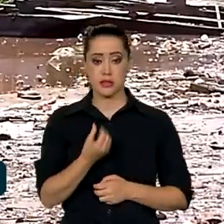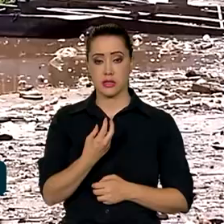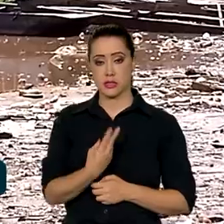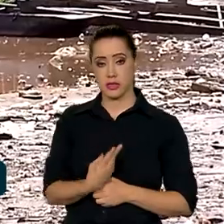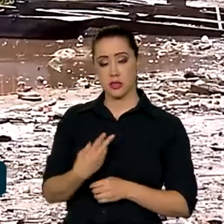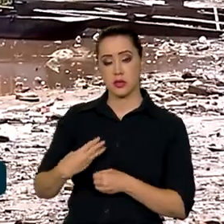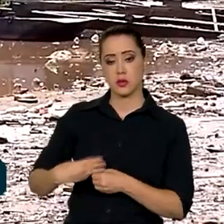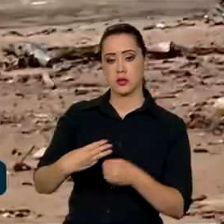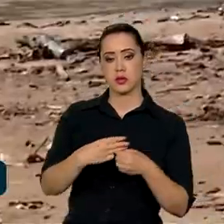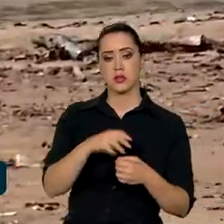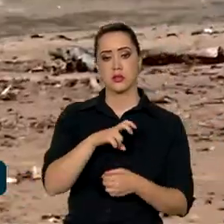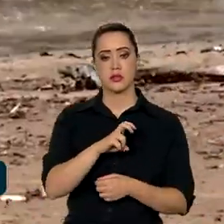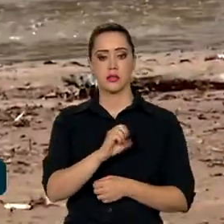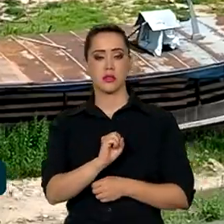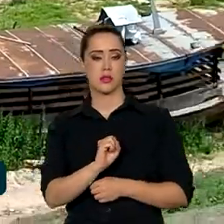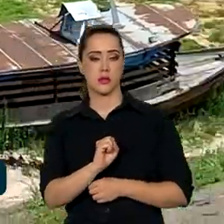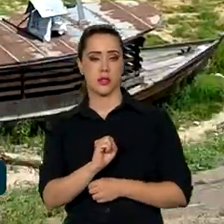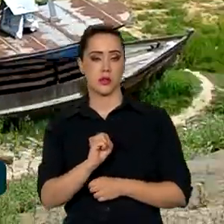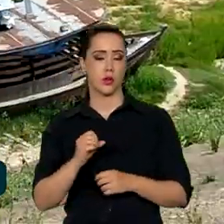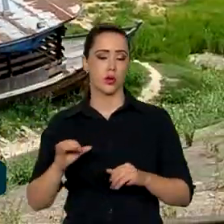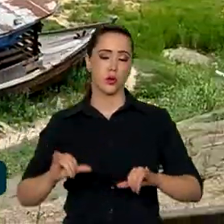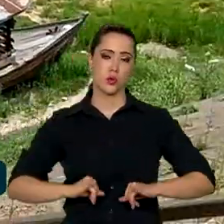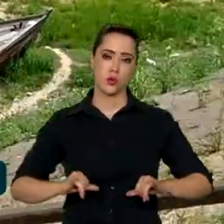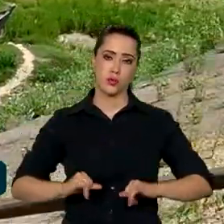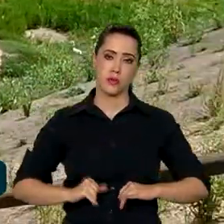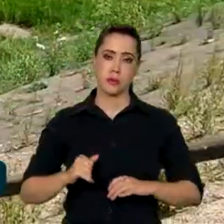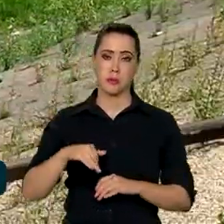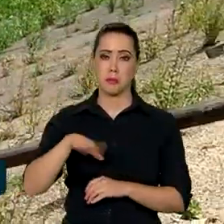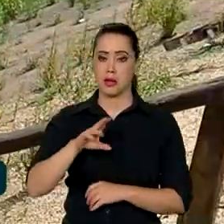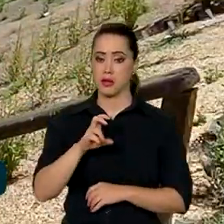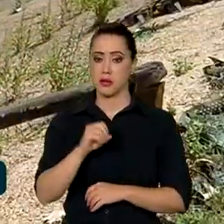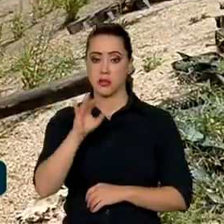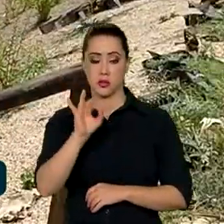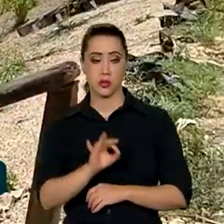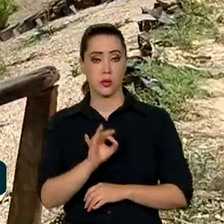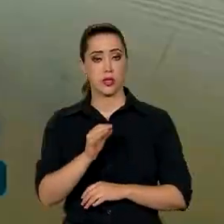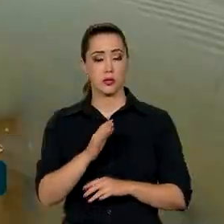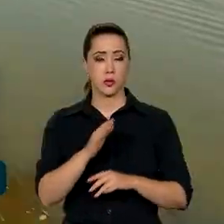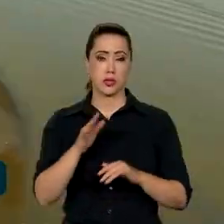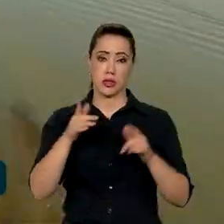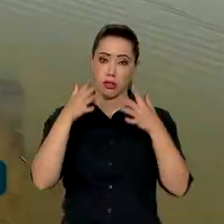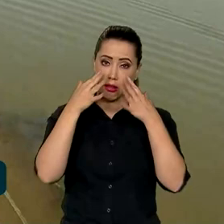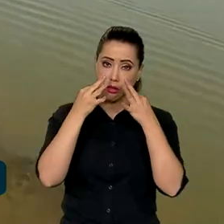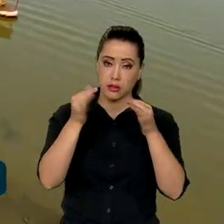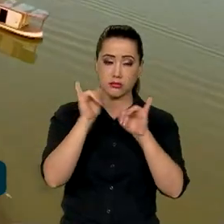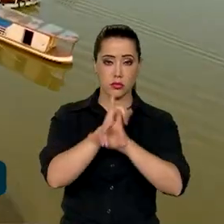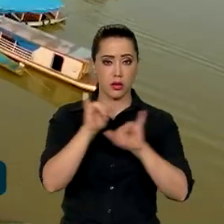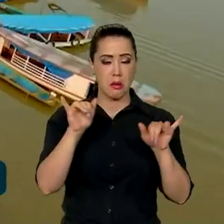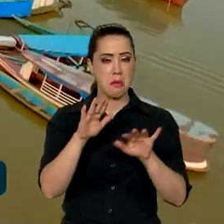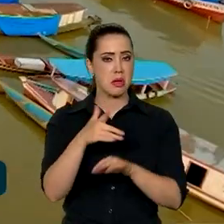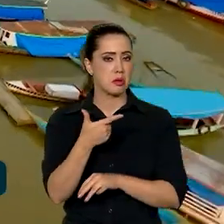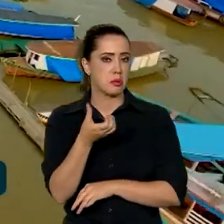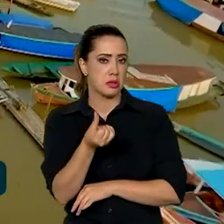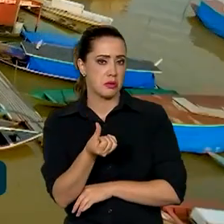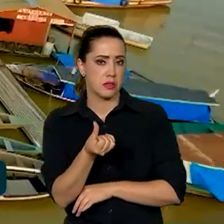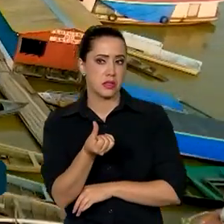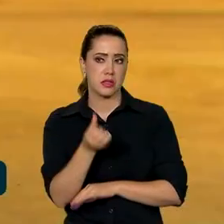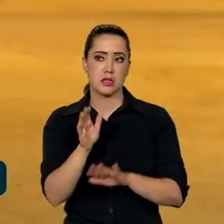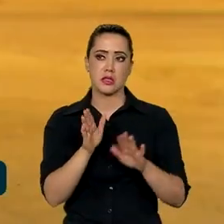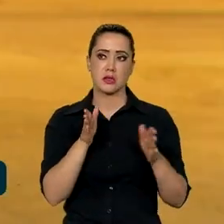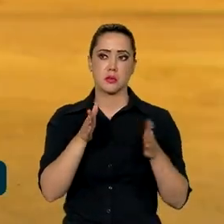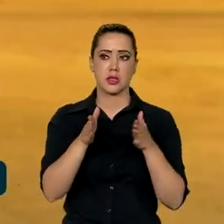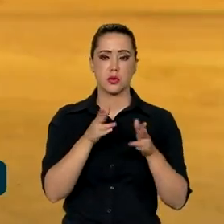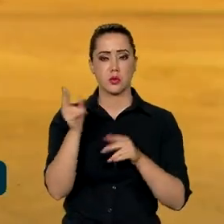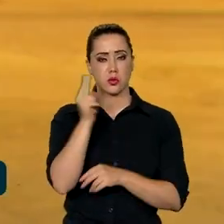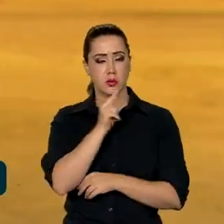58 são impactados, mas da metade estão em situação de alerta e pelo menos 26 em estado de emergência.